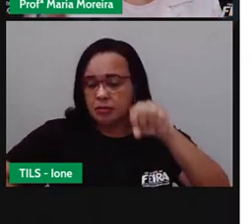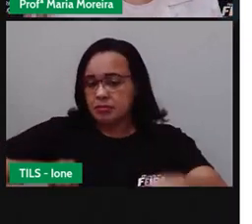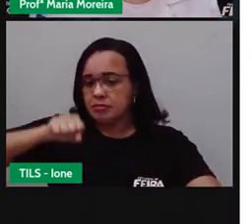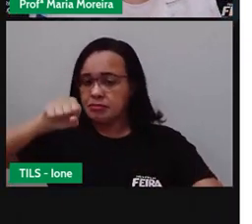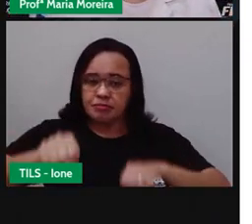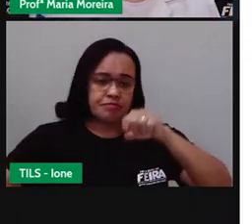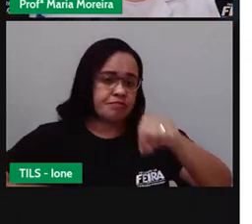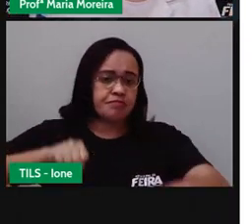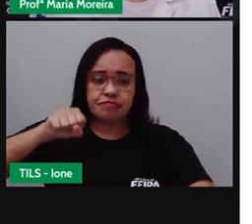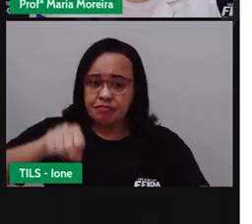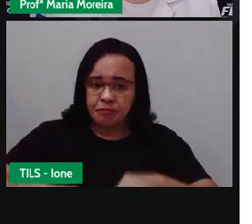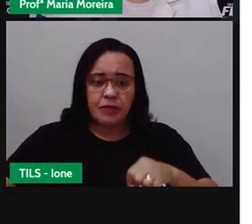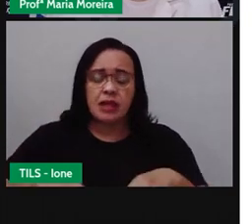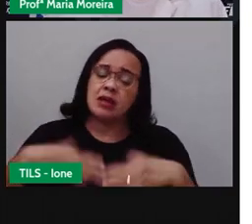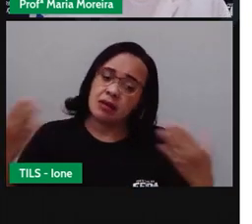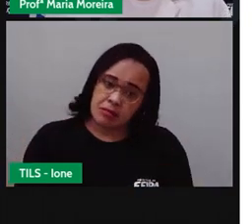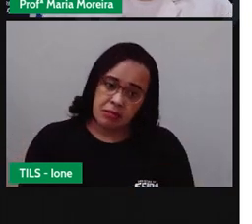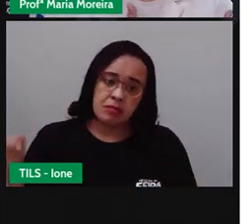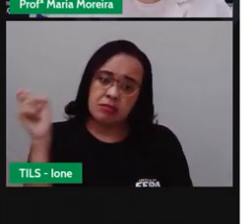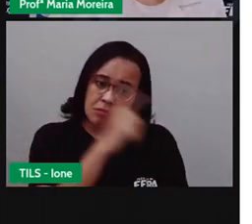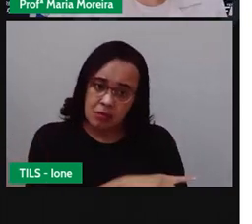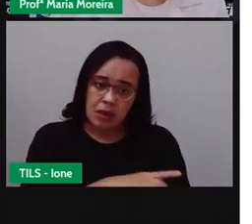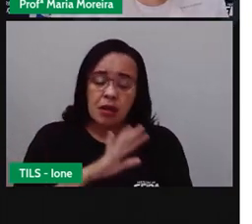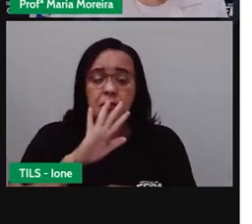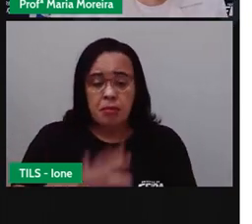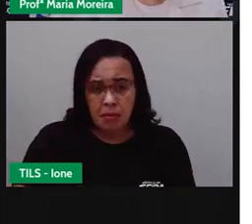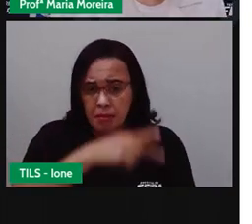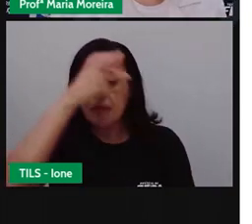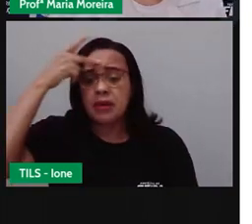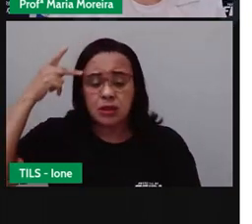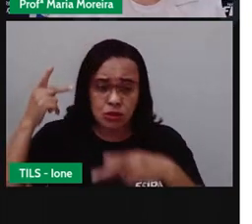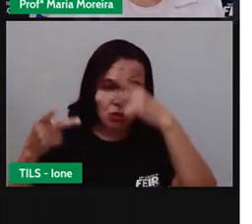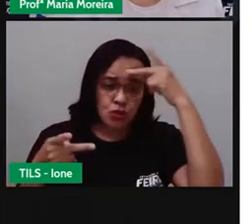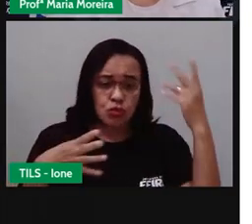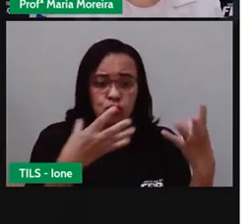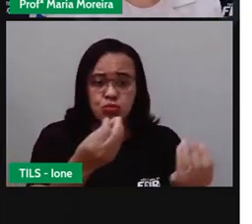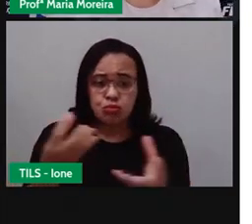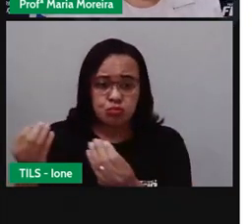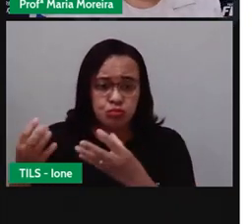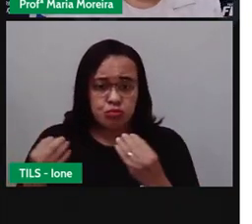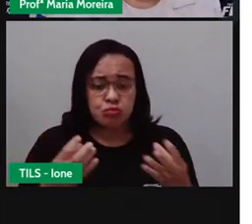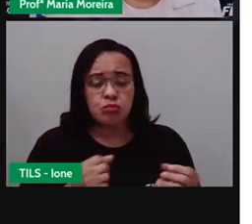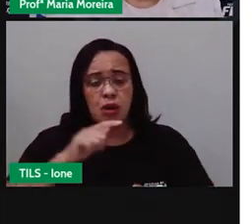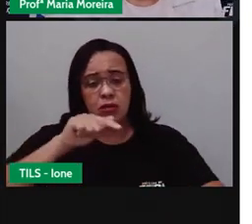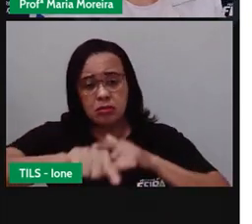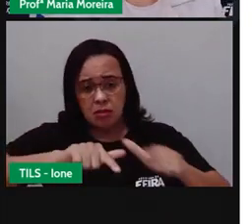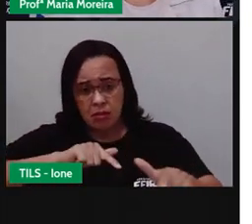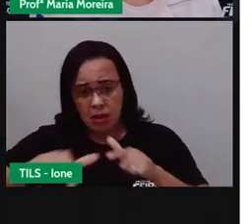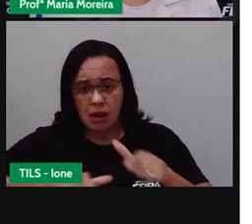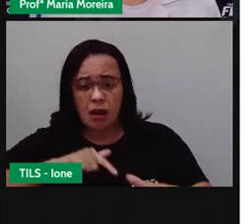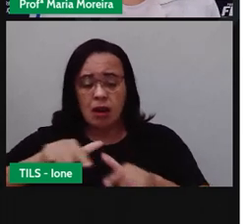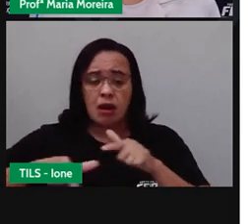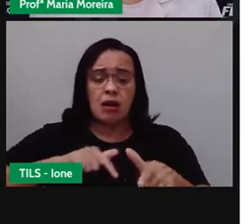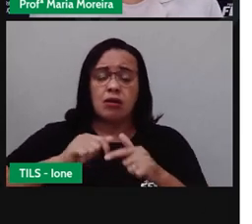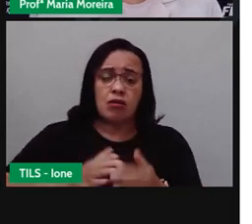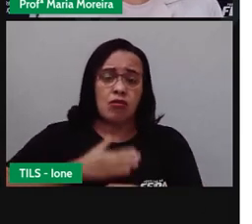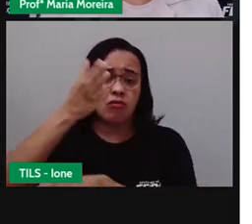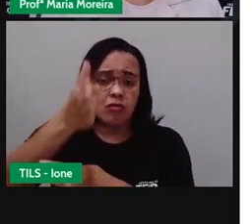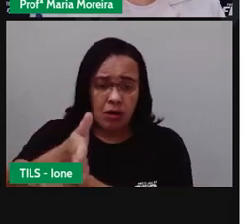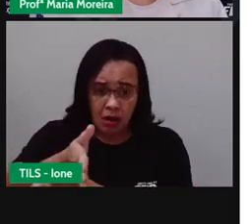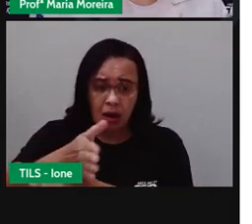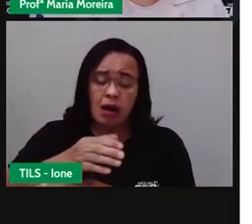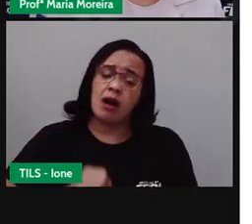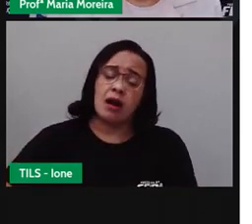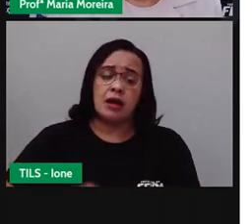trabalho, à escola, não é isso? De bicicleta. Essas pessoas que andam de bicicleta, elas têm, na